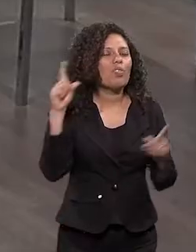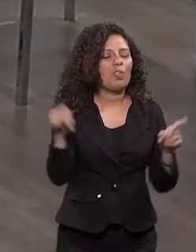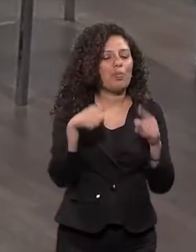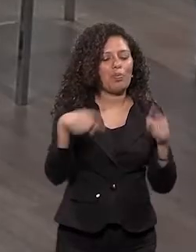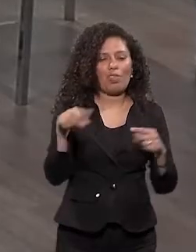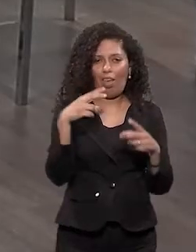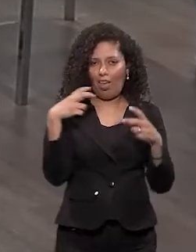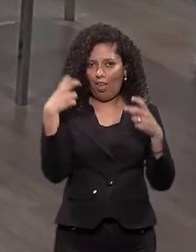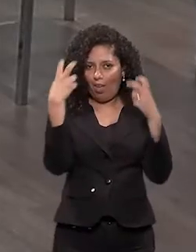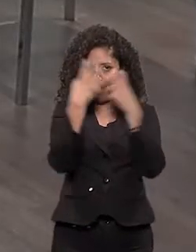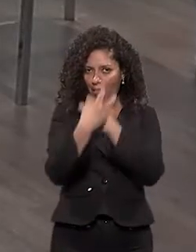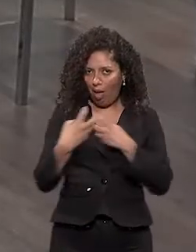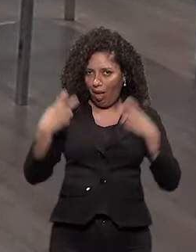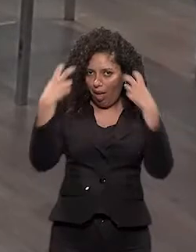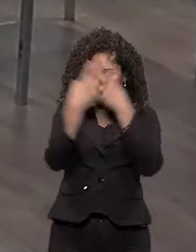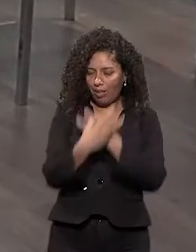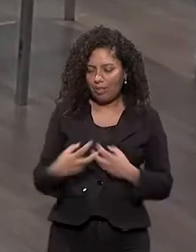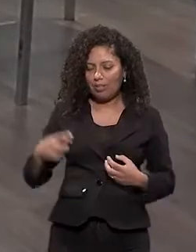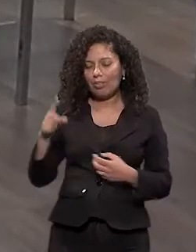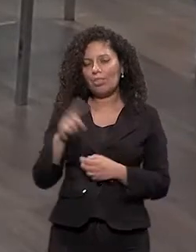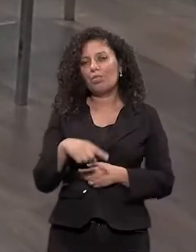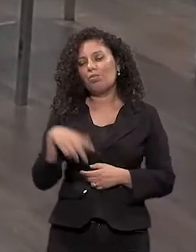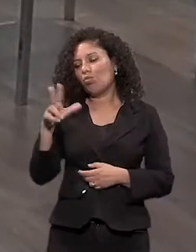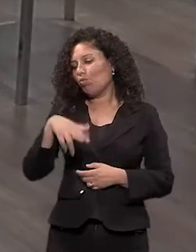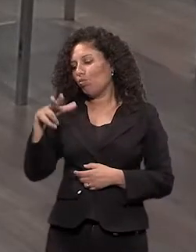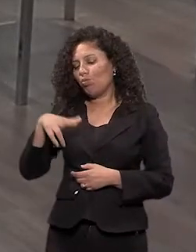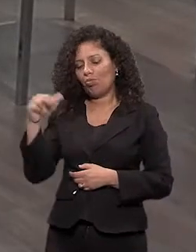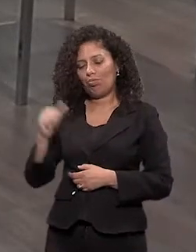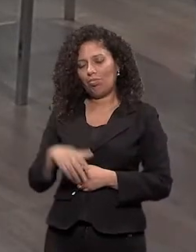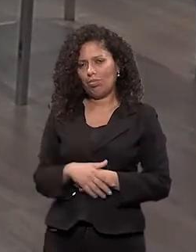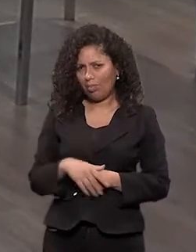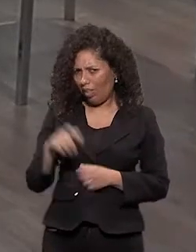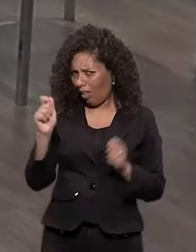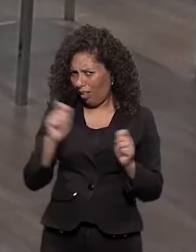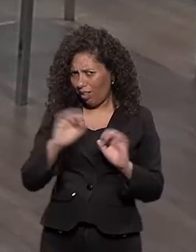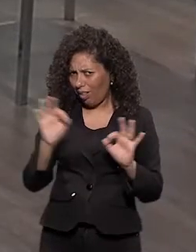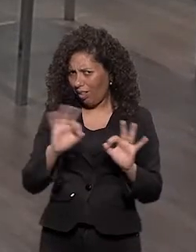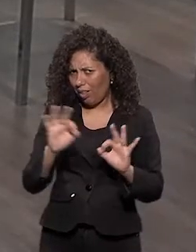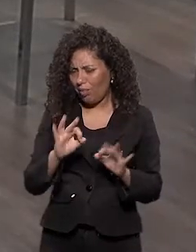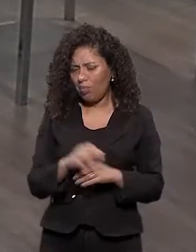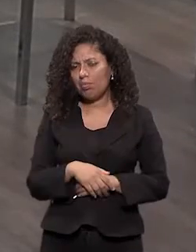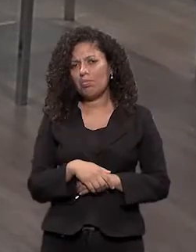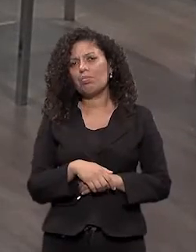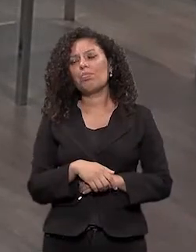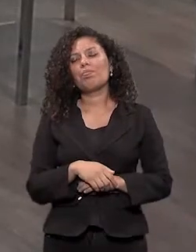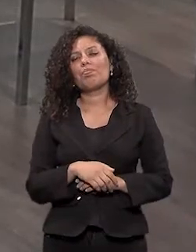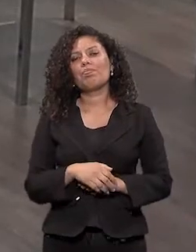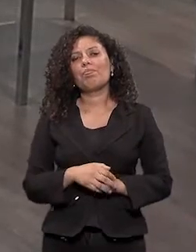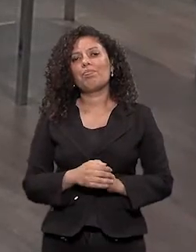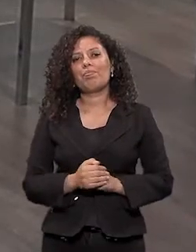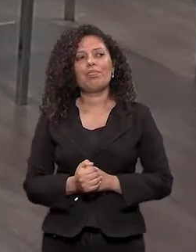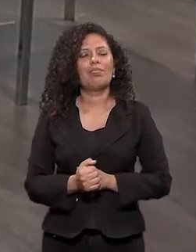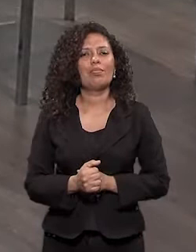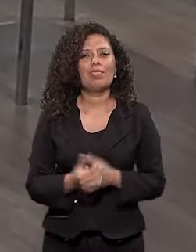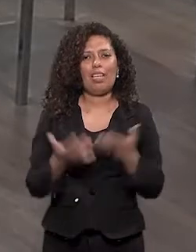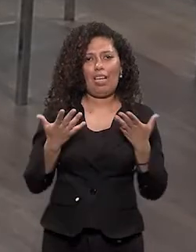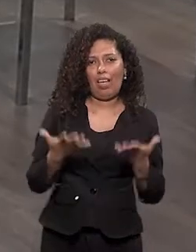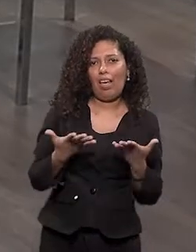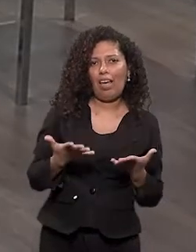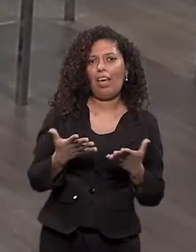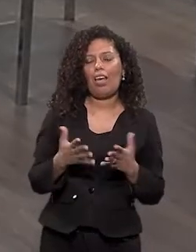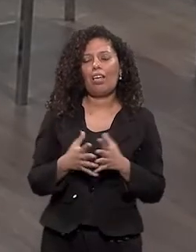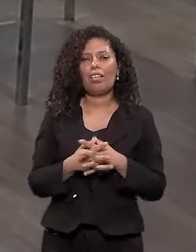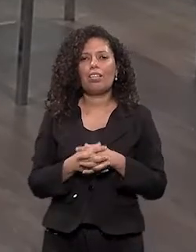cantor. É isso que eu estou dizendo. Mas nunca arranhou, não dá para dar um trechinho aqui ou não? Quem quiser que conheça o meu